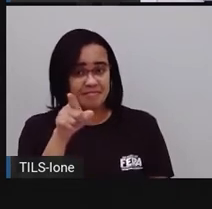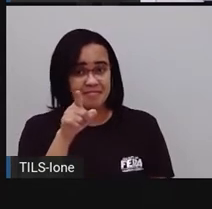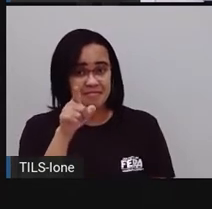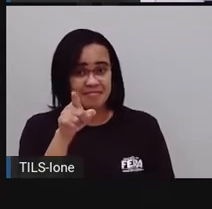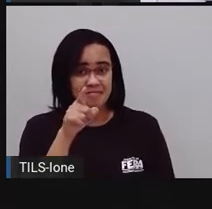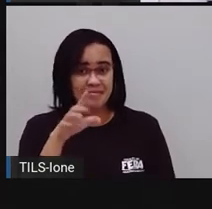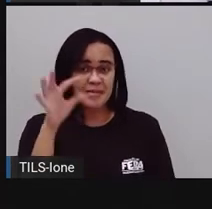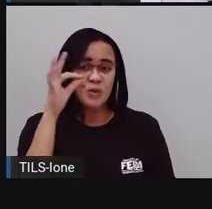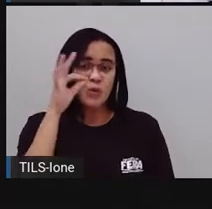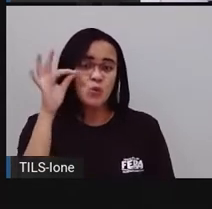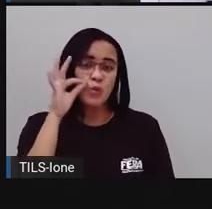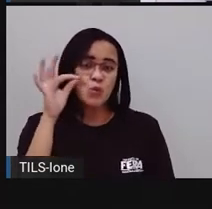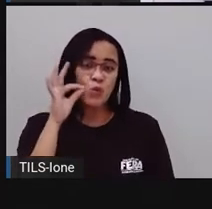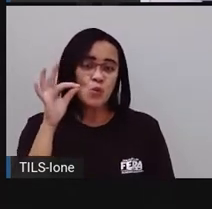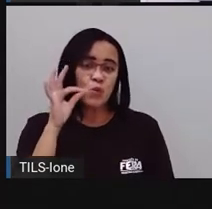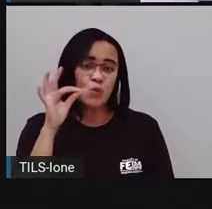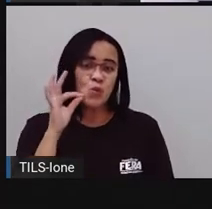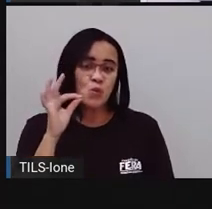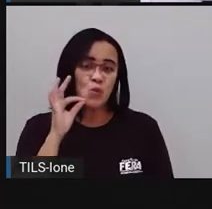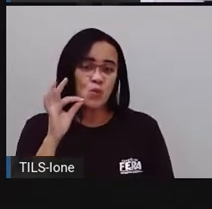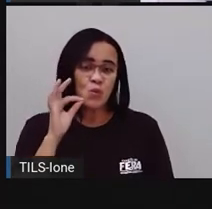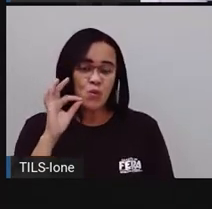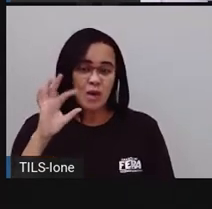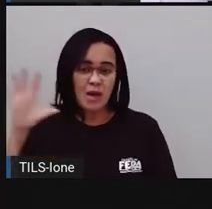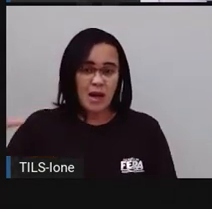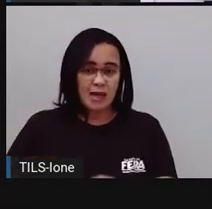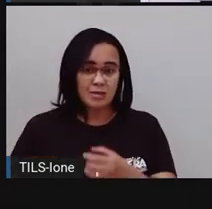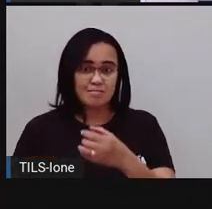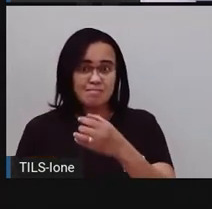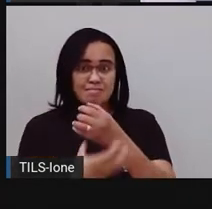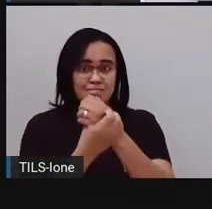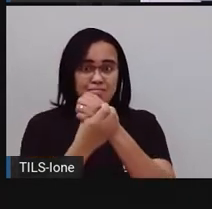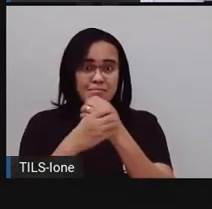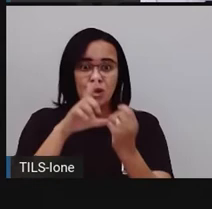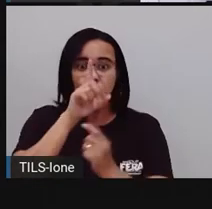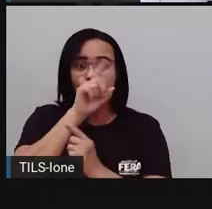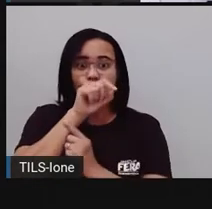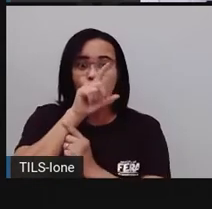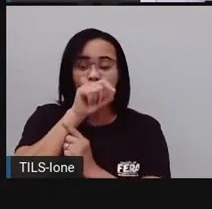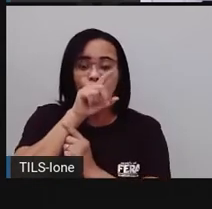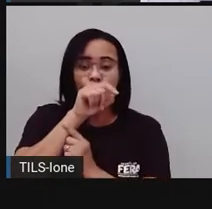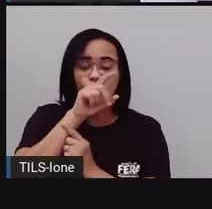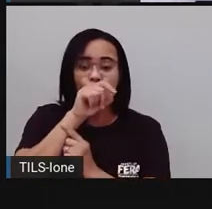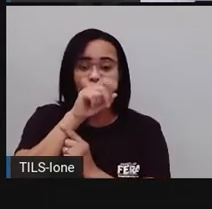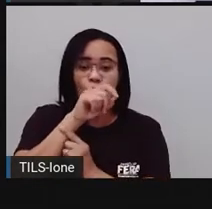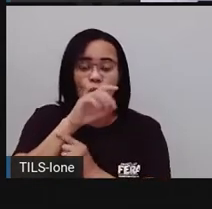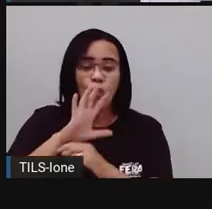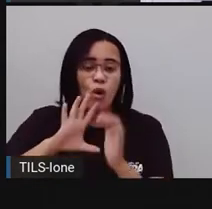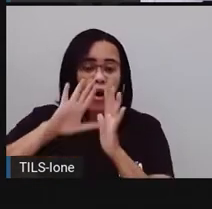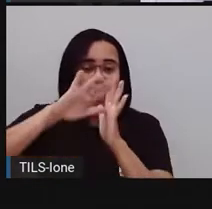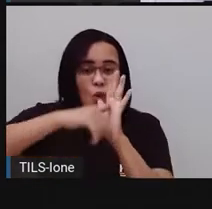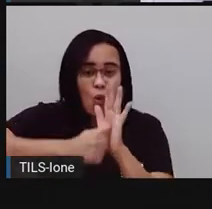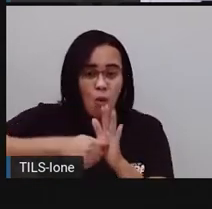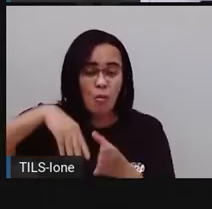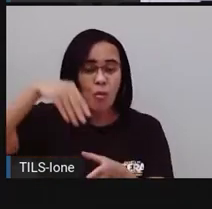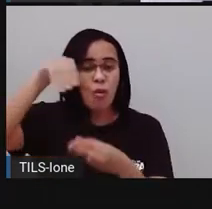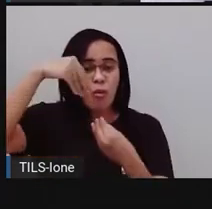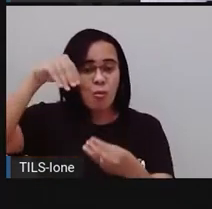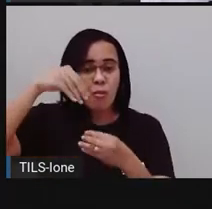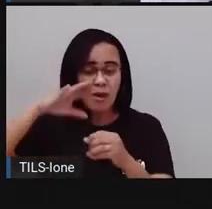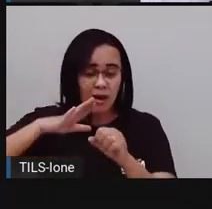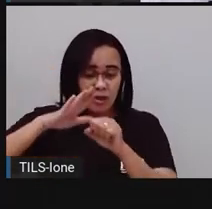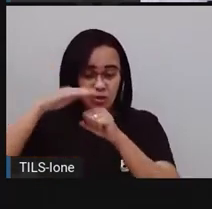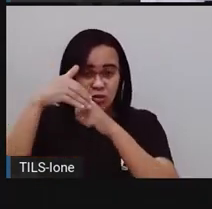gato que cobria o anel da princesa Maribel.